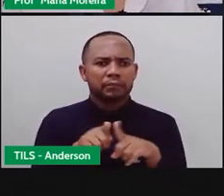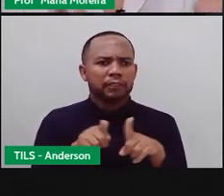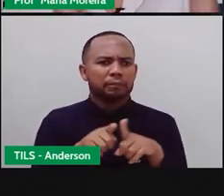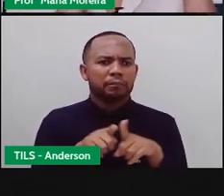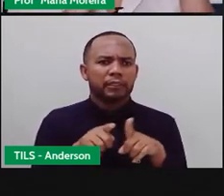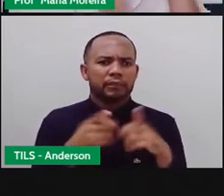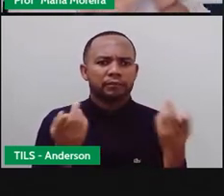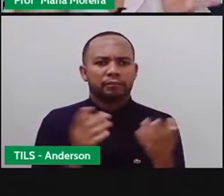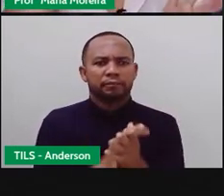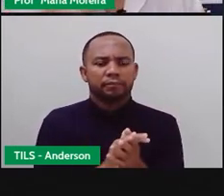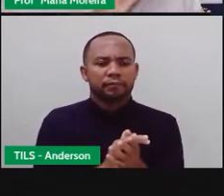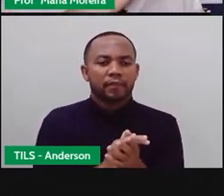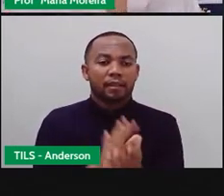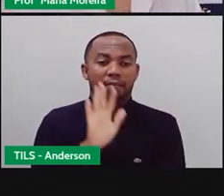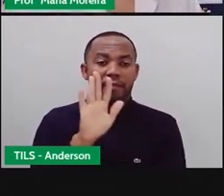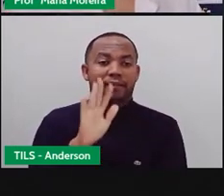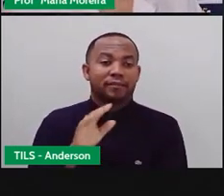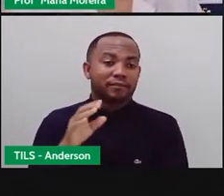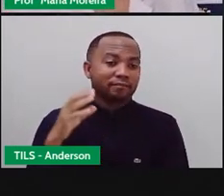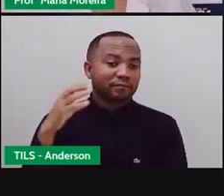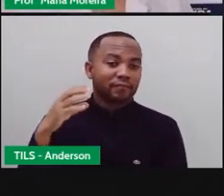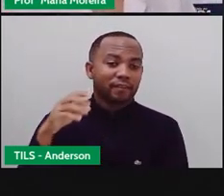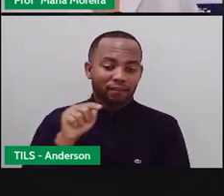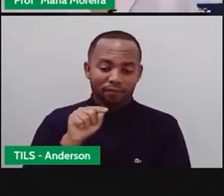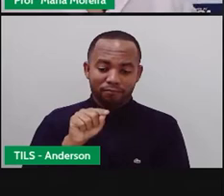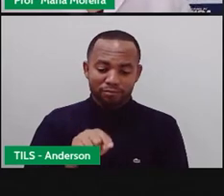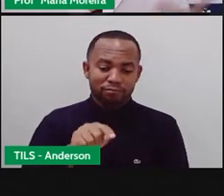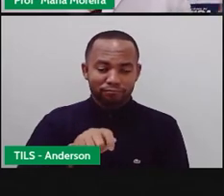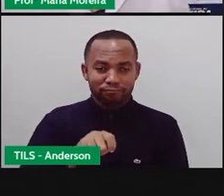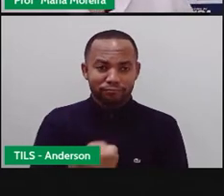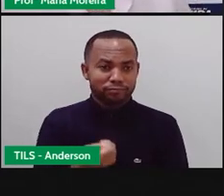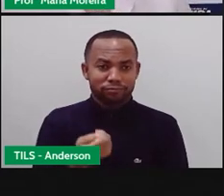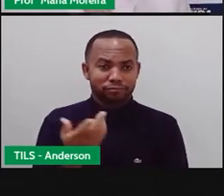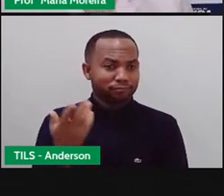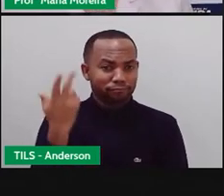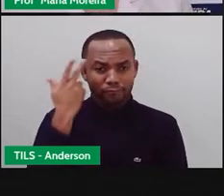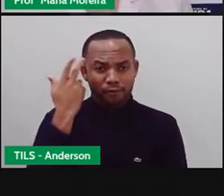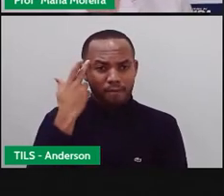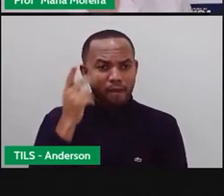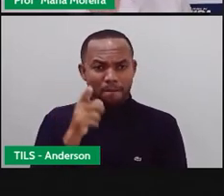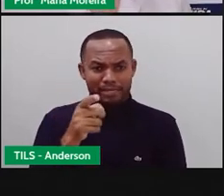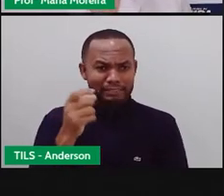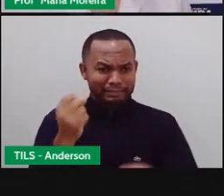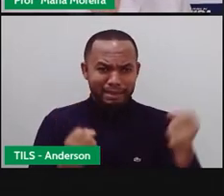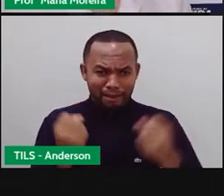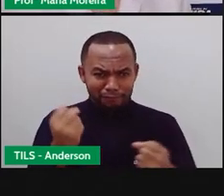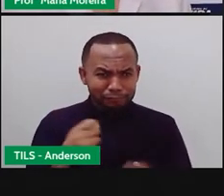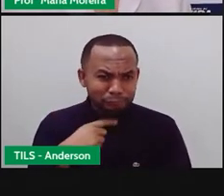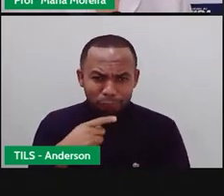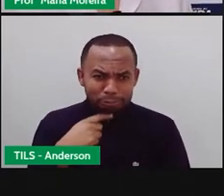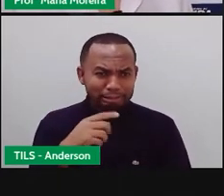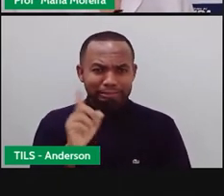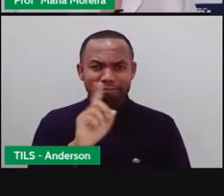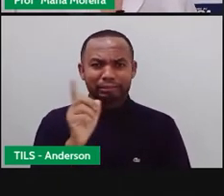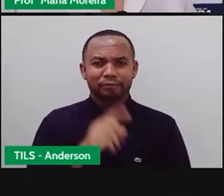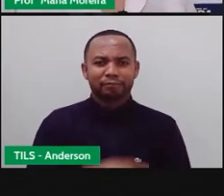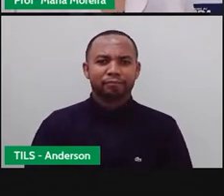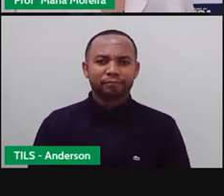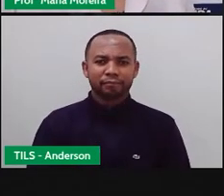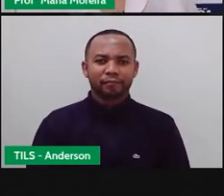detalhe. A gente pode chegar lá e pá, desligar. O carro de som, não mesmo. Bom,